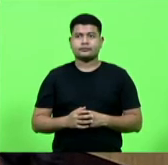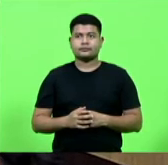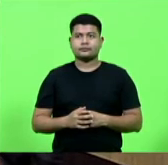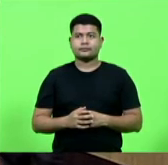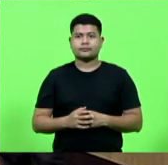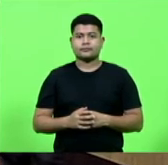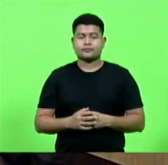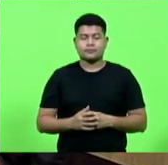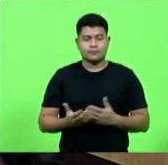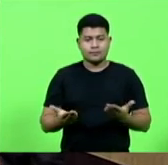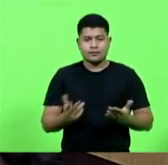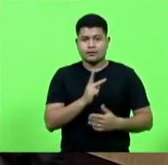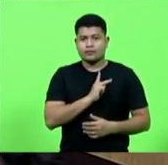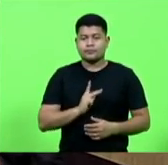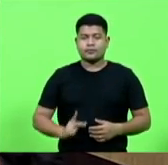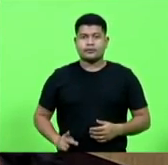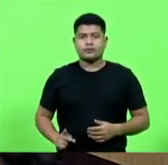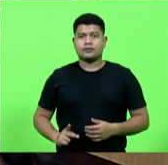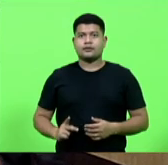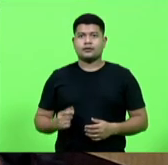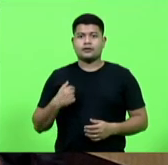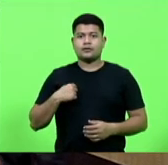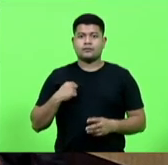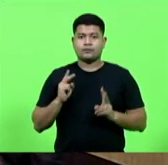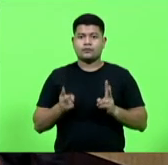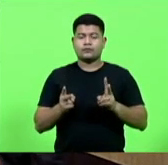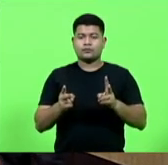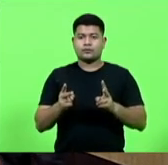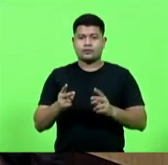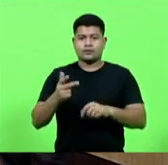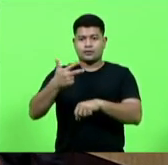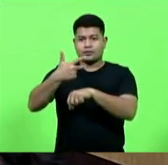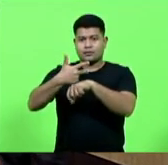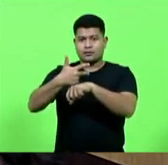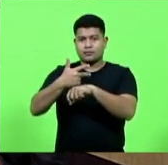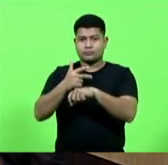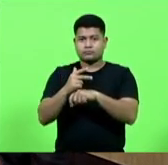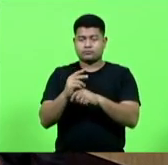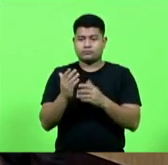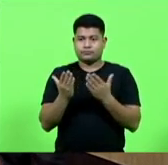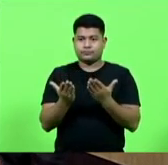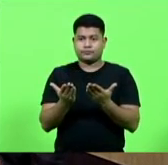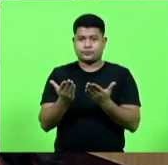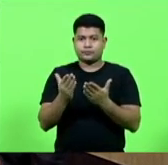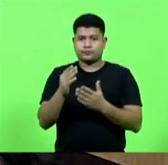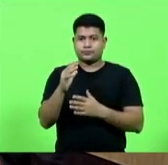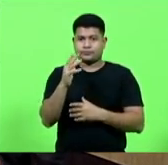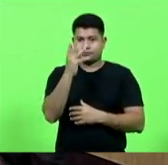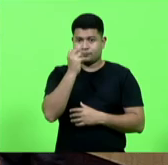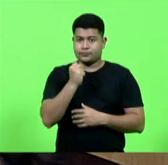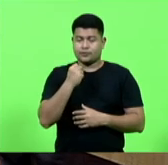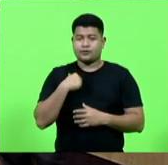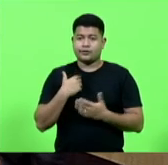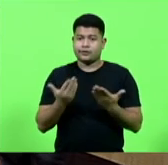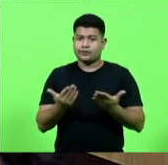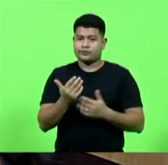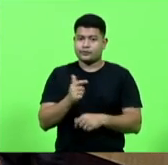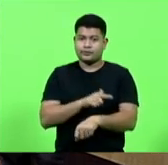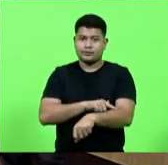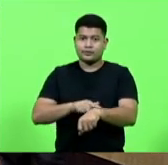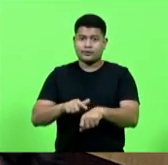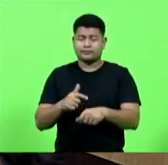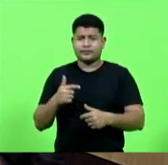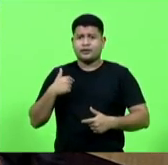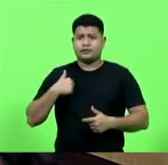Senhor presidente, eu vou permanecer com a minha câmera desligada, se justifico aos colegas, não considerem uma falta de educação, porque eu estou em trânsito